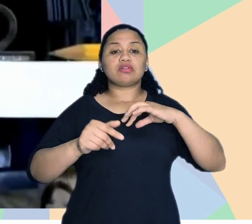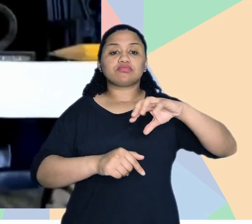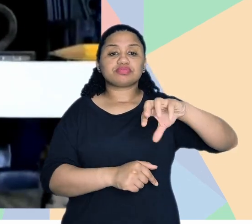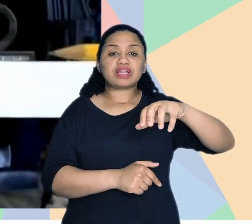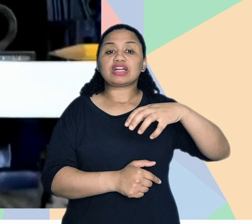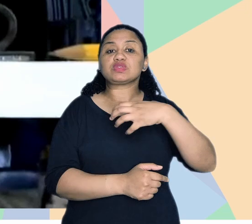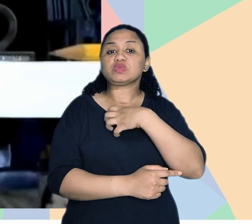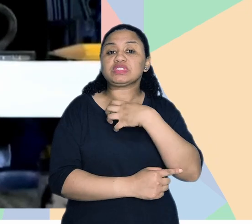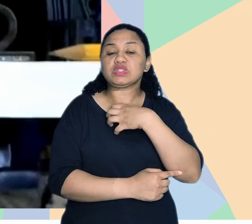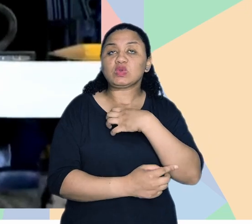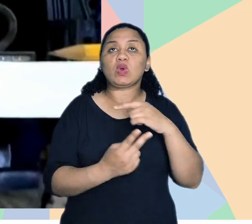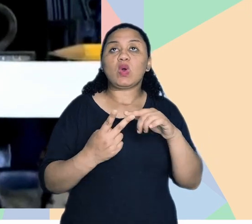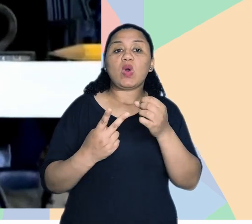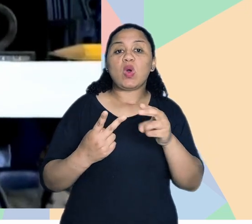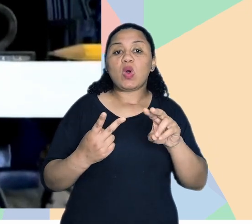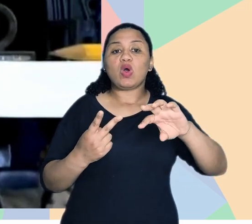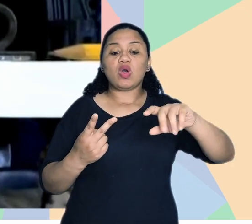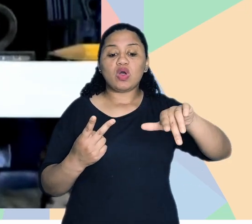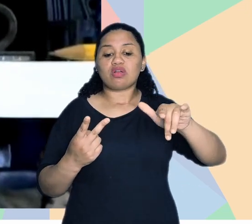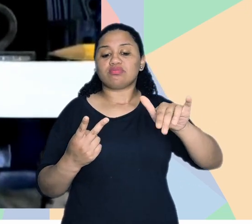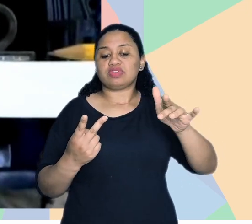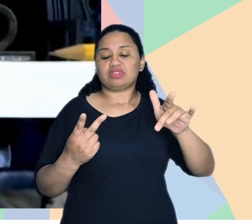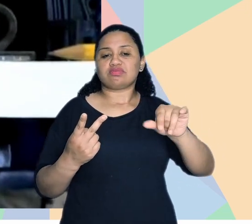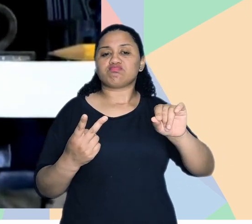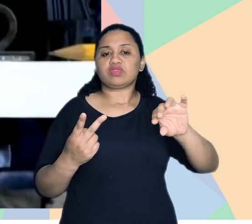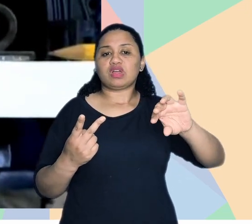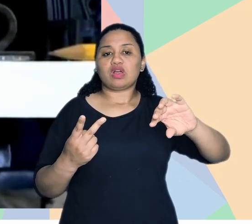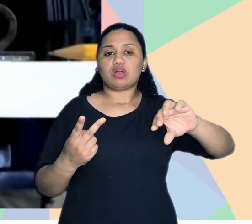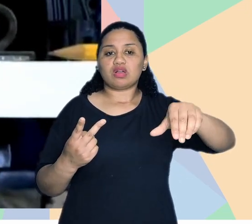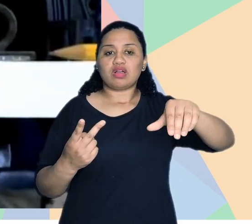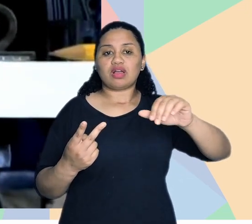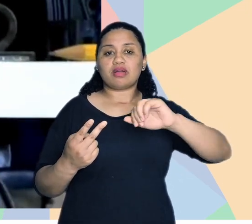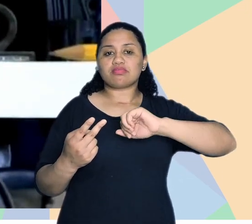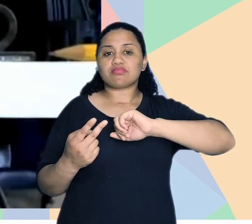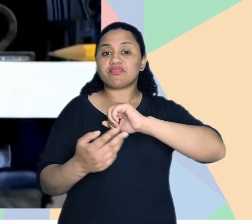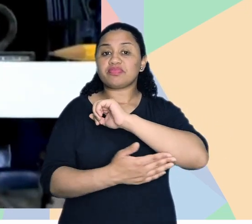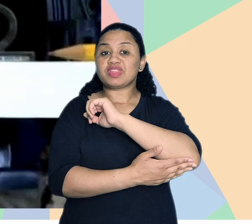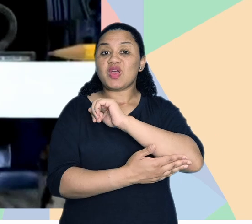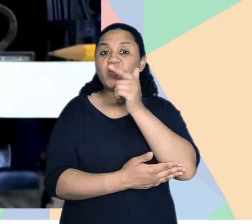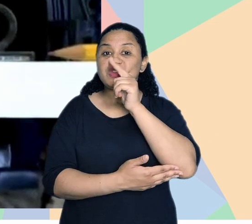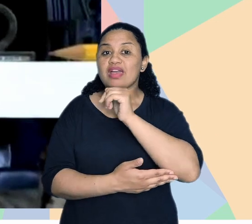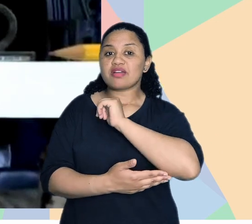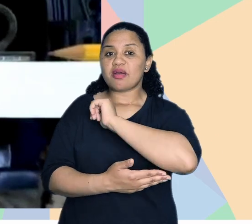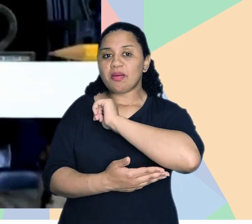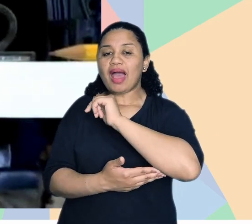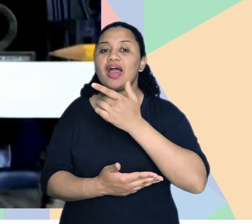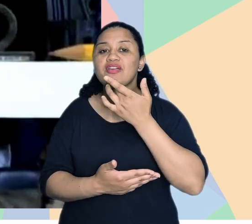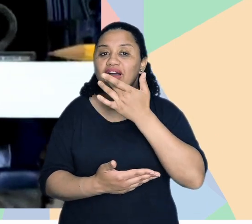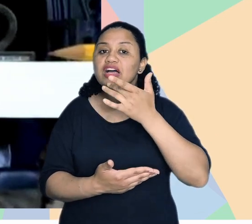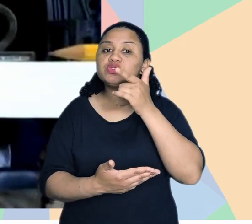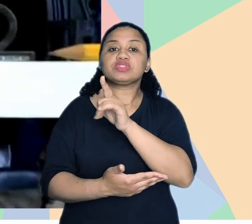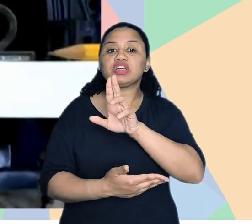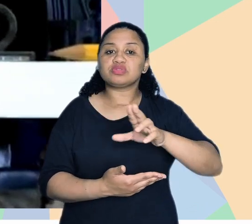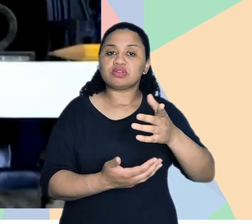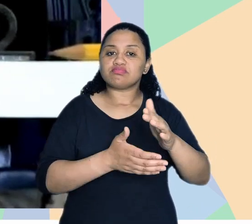tipo torneira com sensor ou aquelas torneiras que é um quarto de volta, né? Às vezes, até cotovelo você consegue empurrar